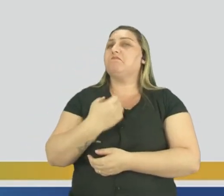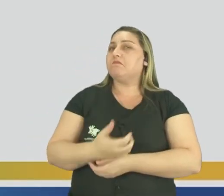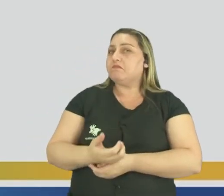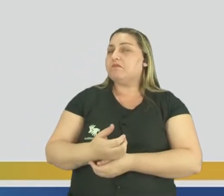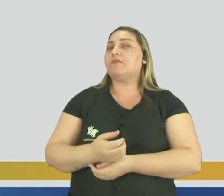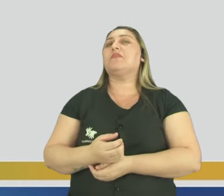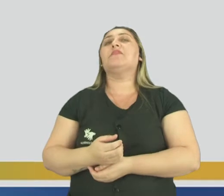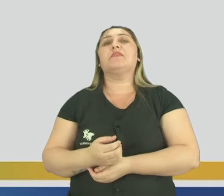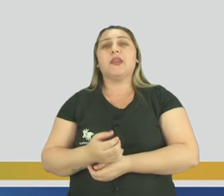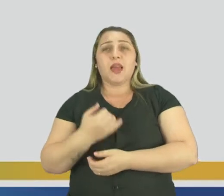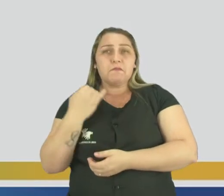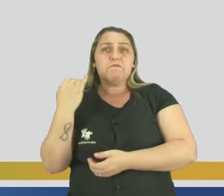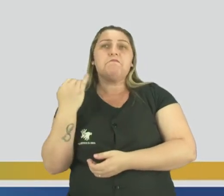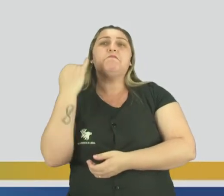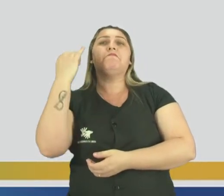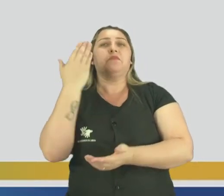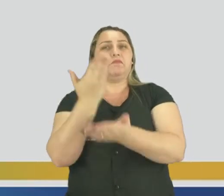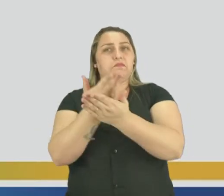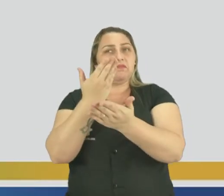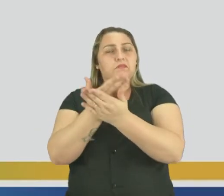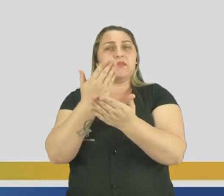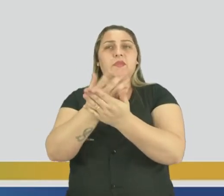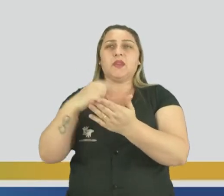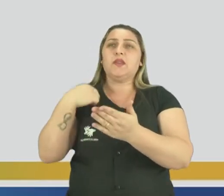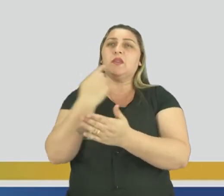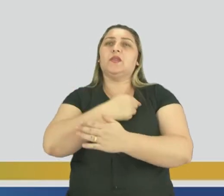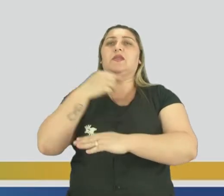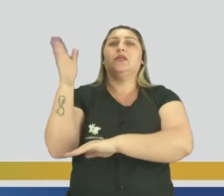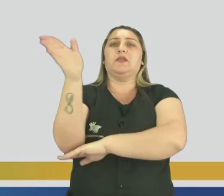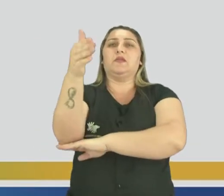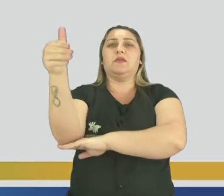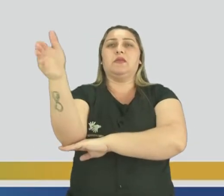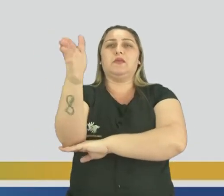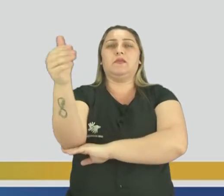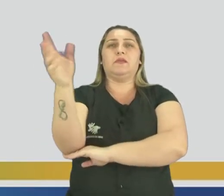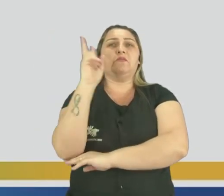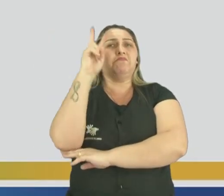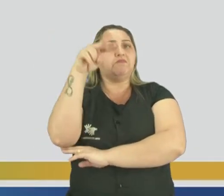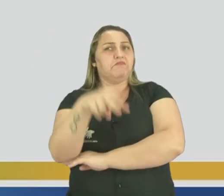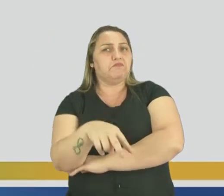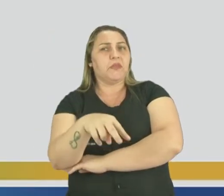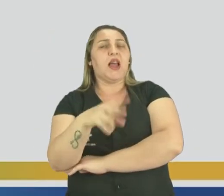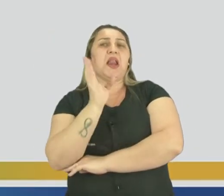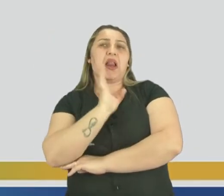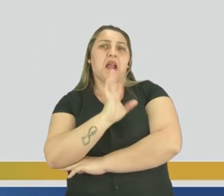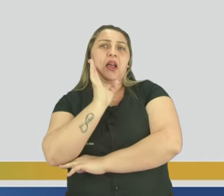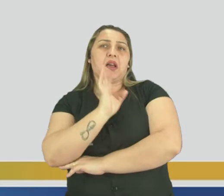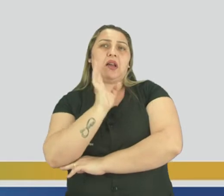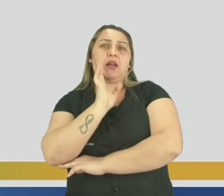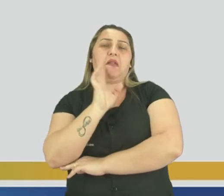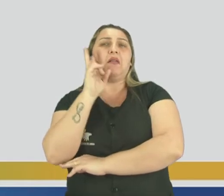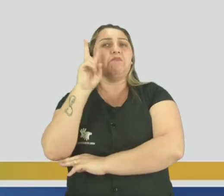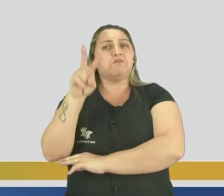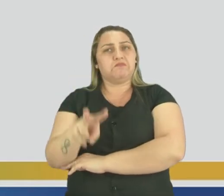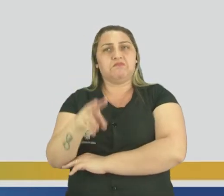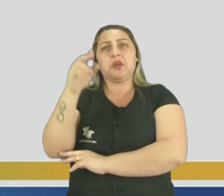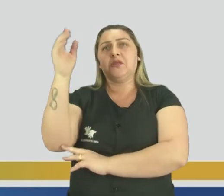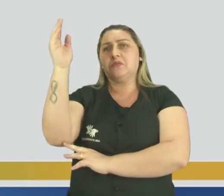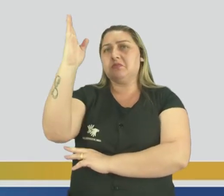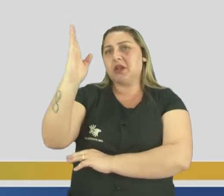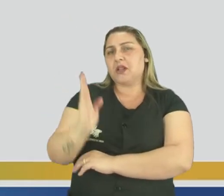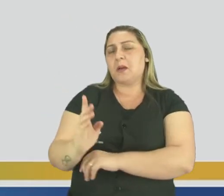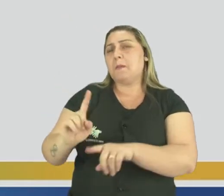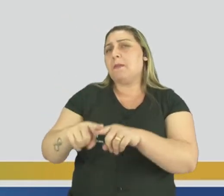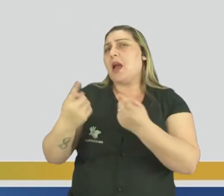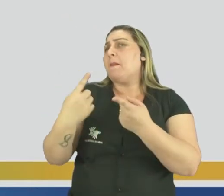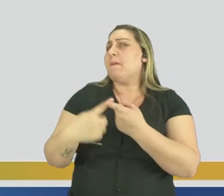Então, como é interessante, né? A gente estudar a nossa bandeira. Não somente olhar. Ah, é uma cor. É legal a cor. Ah, a cor é porque é do Brasil. Mas